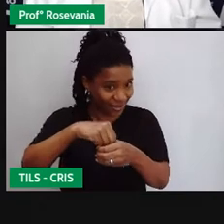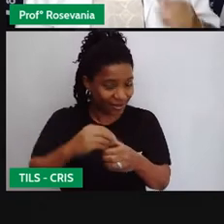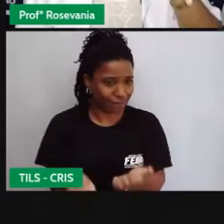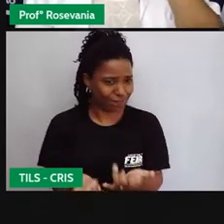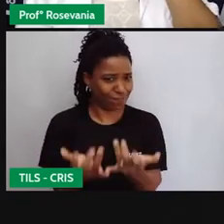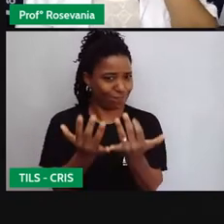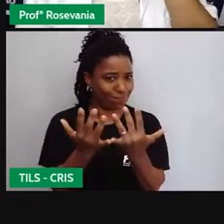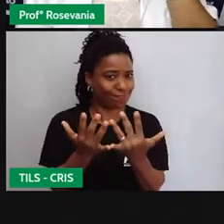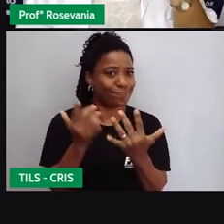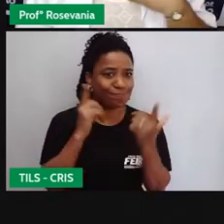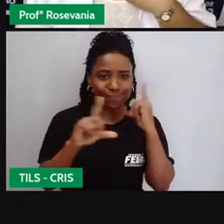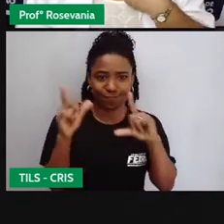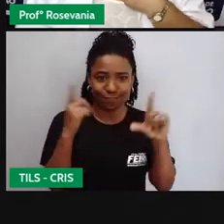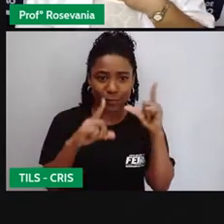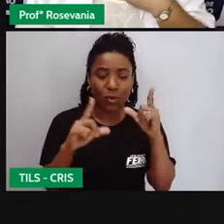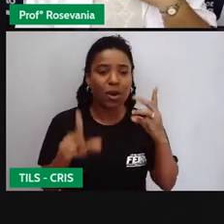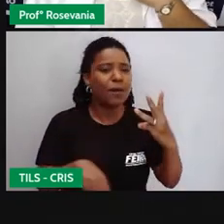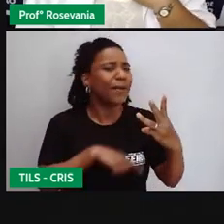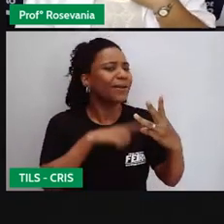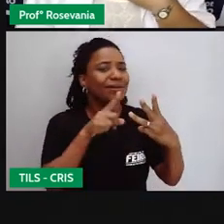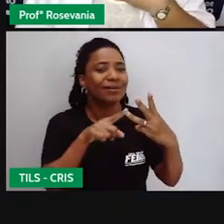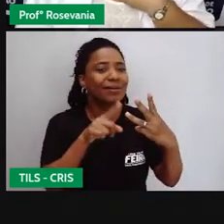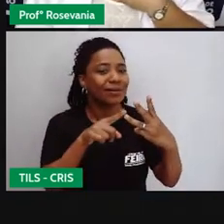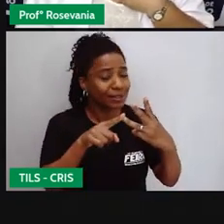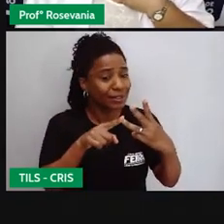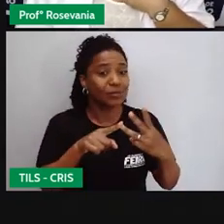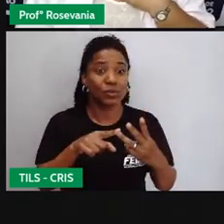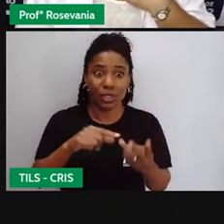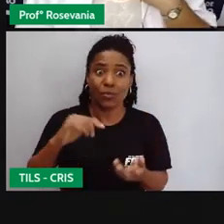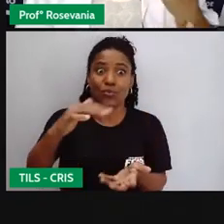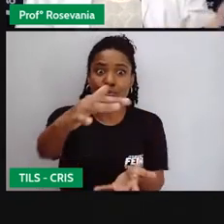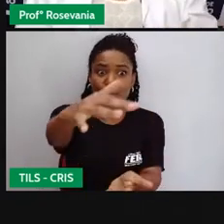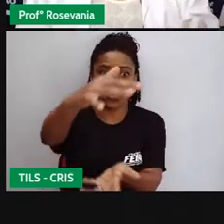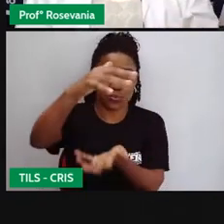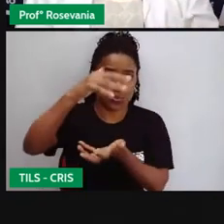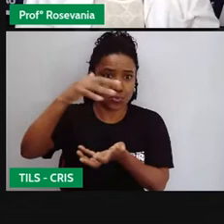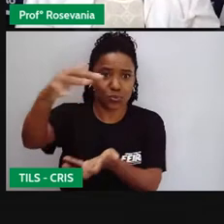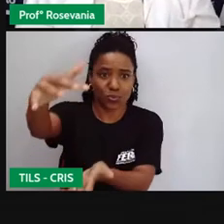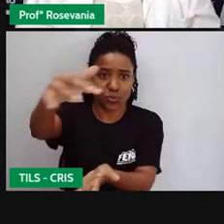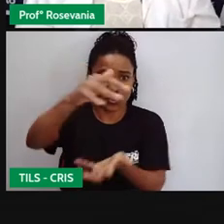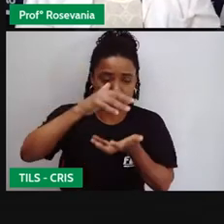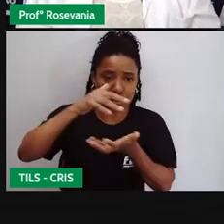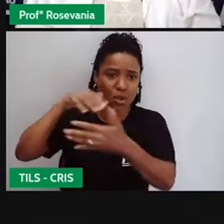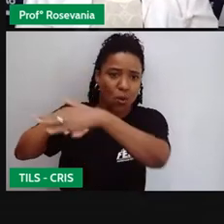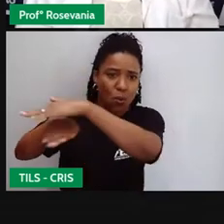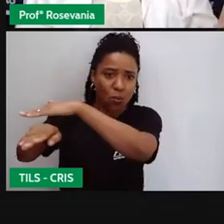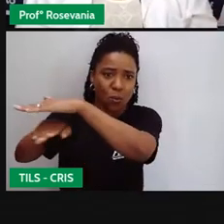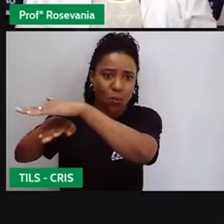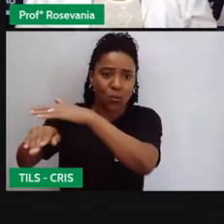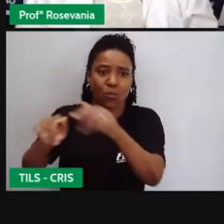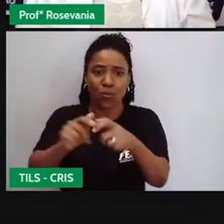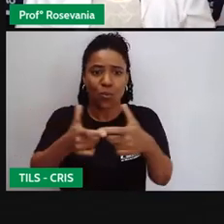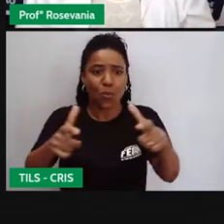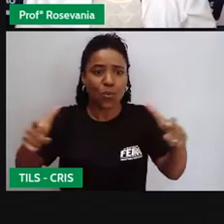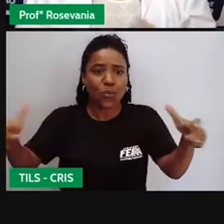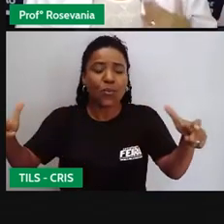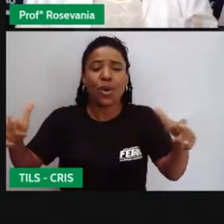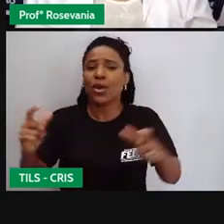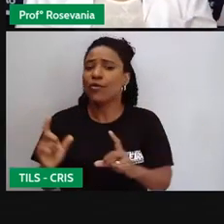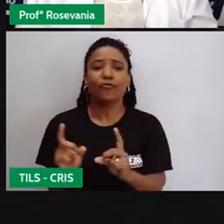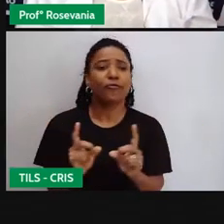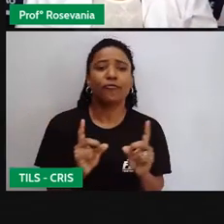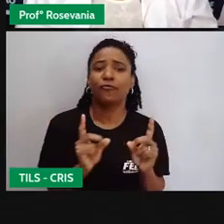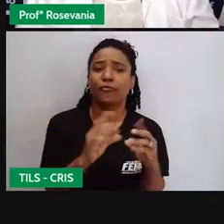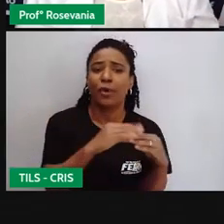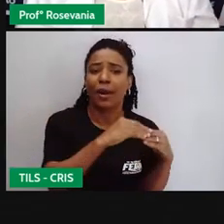Ou seja, como é que eu vou transportar isso que eu produzi? E para quem eu vou transportar?